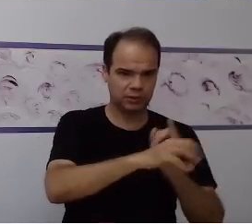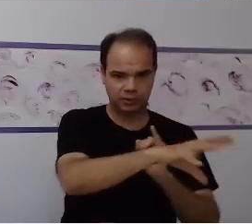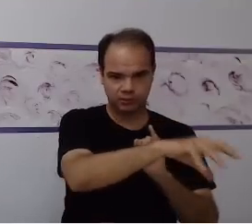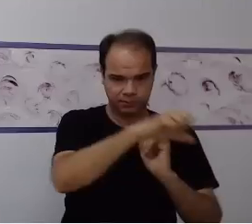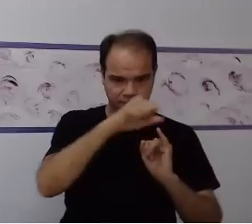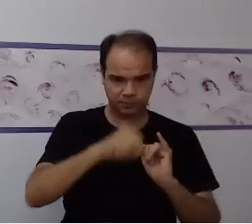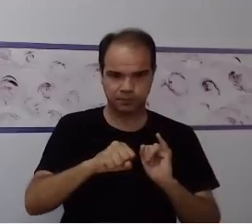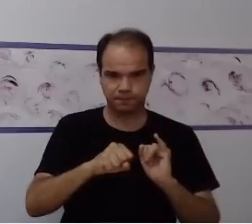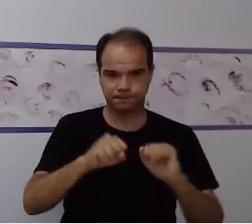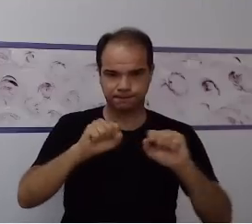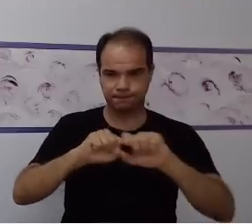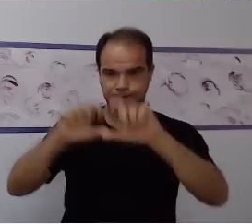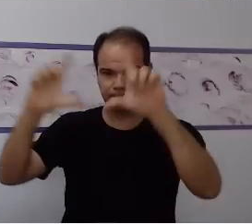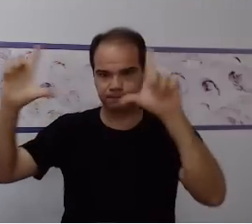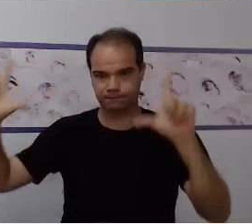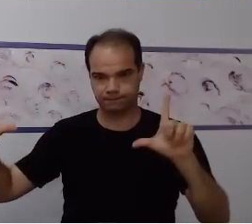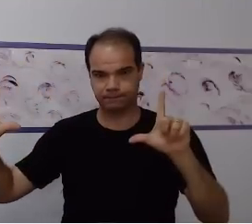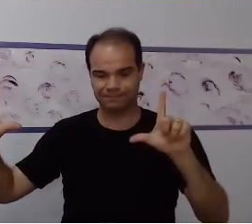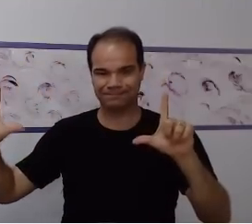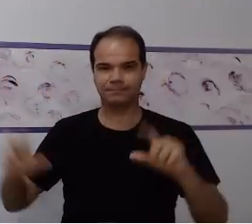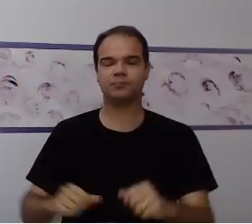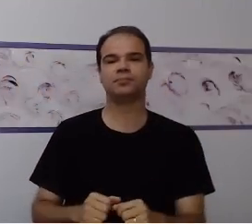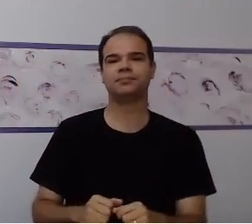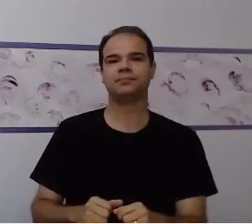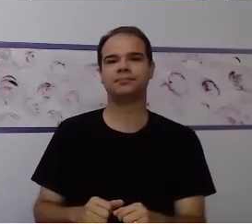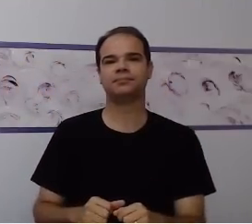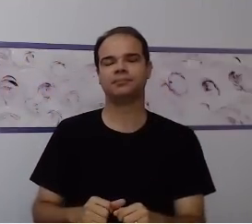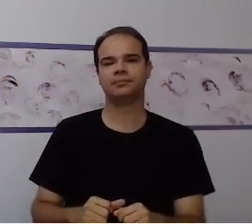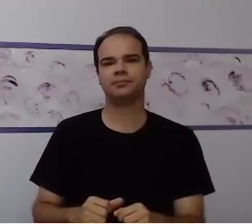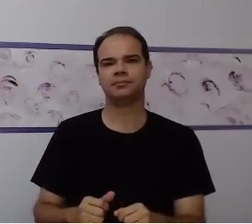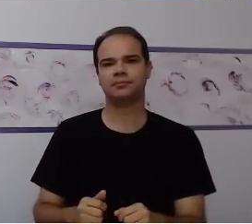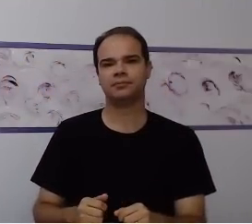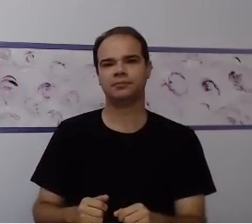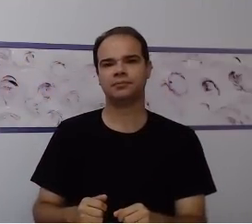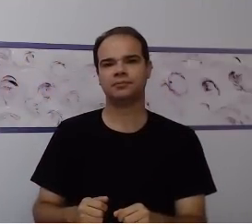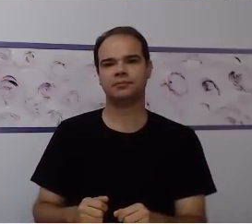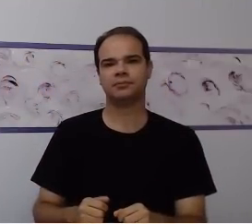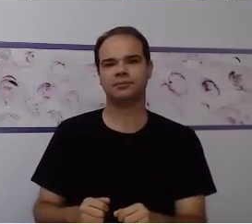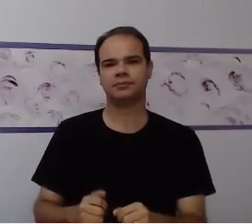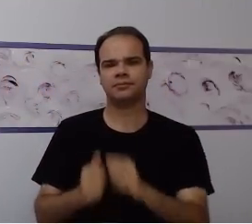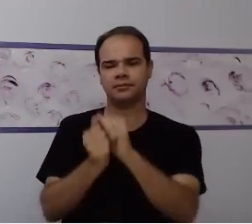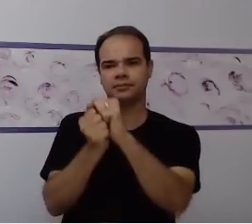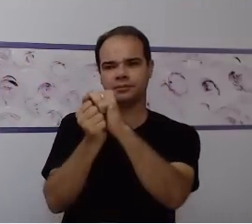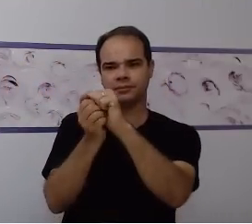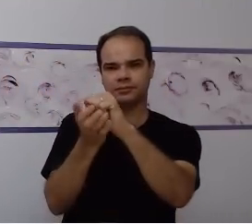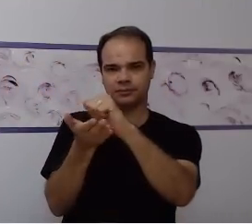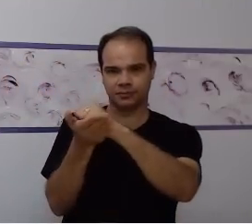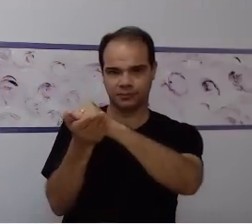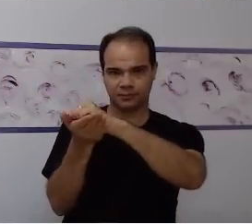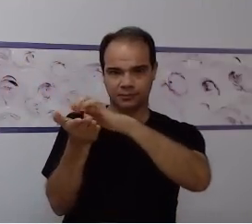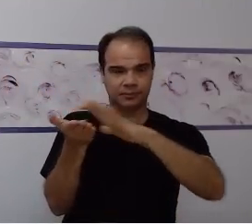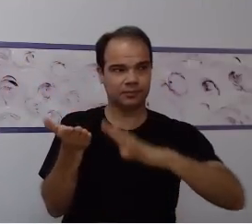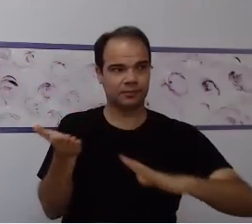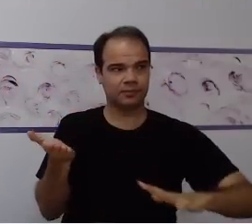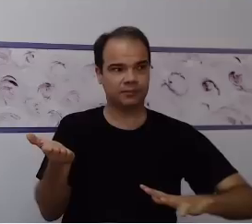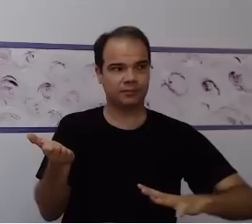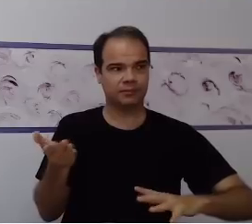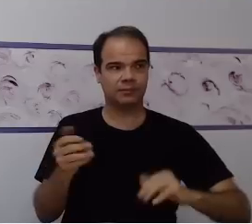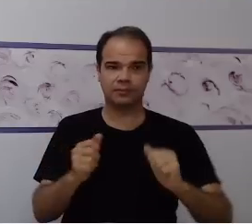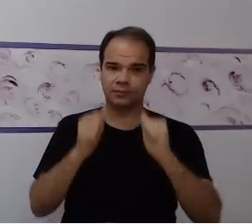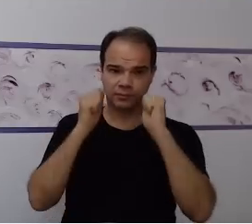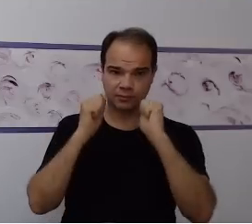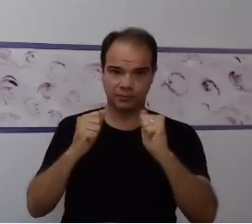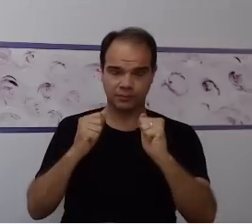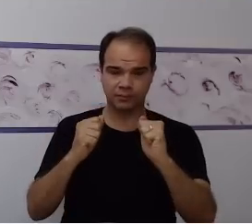de mídia de vocês, e aí, esse seria a atividade que o professor da sala